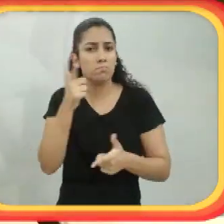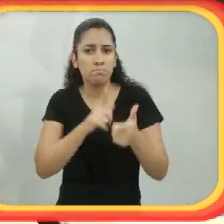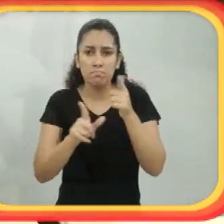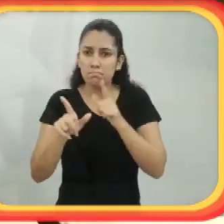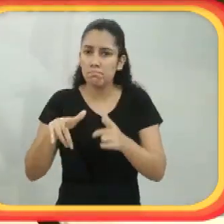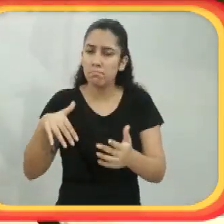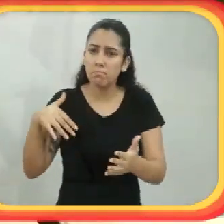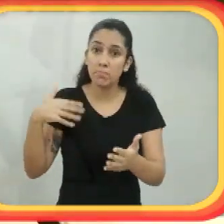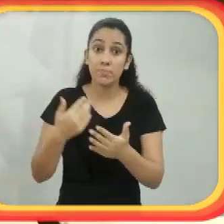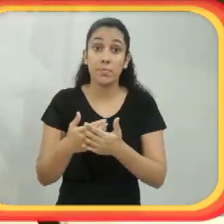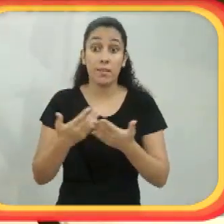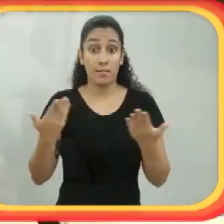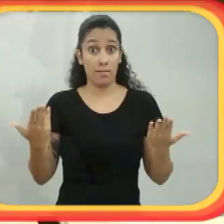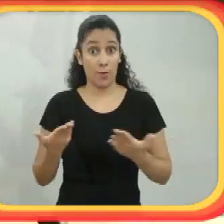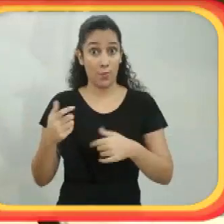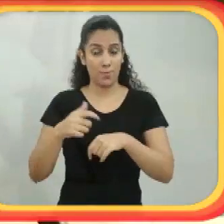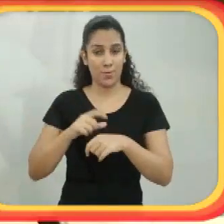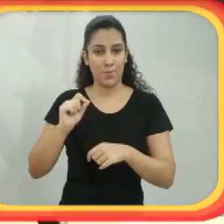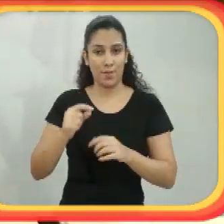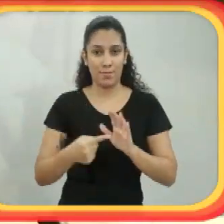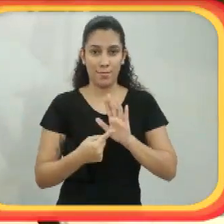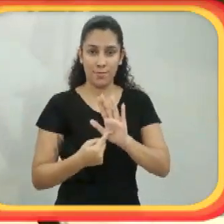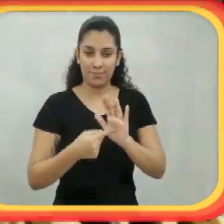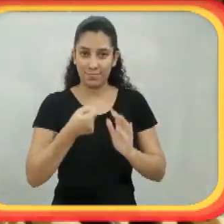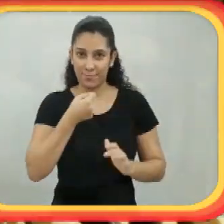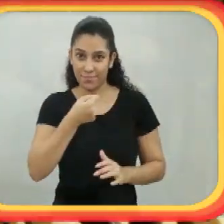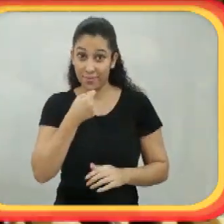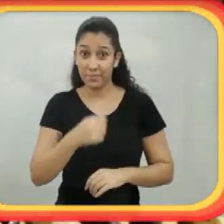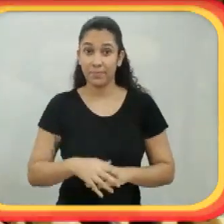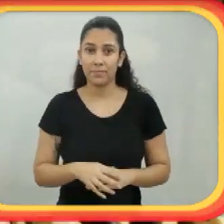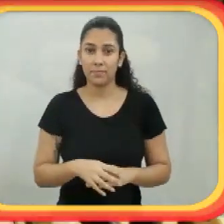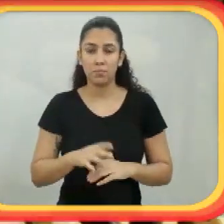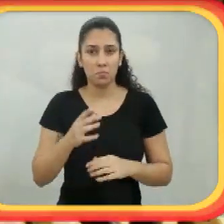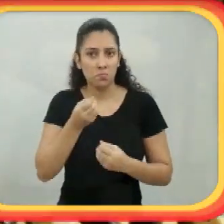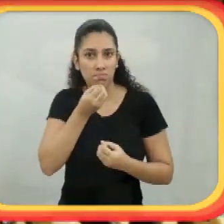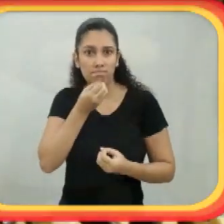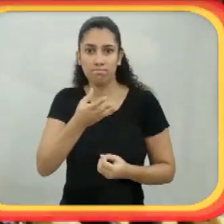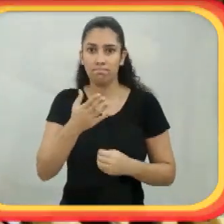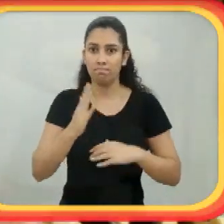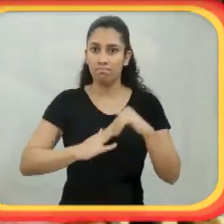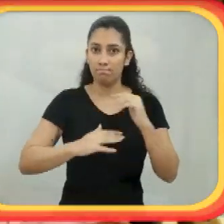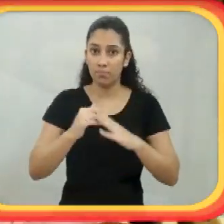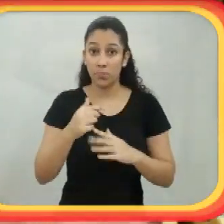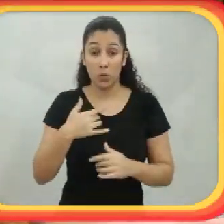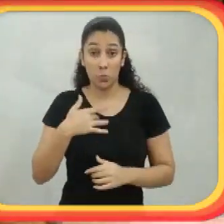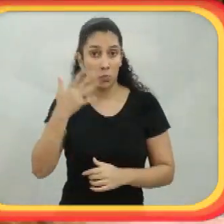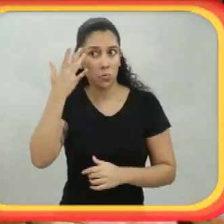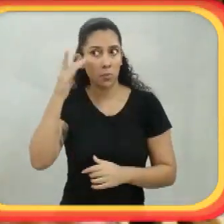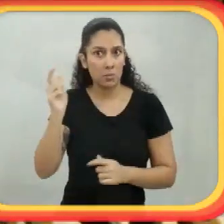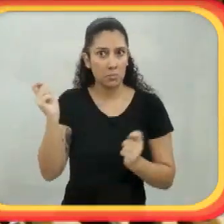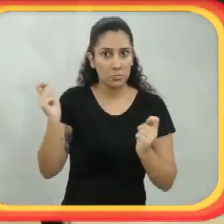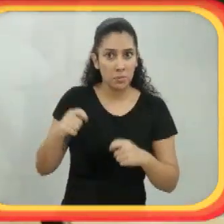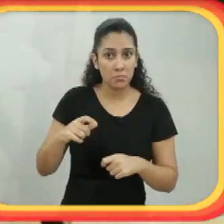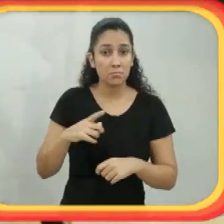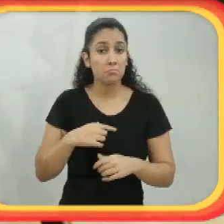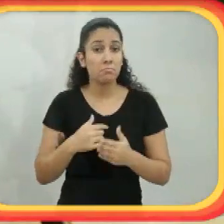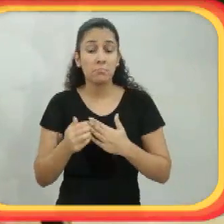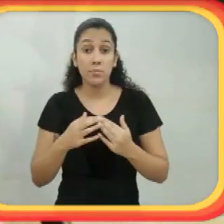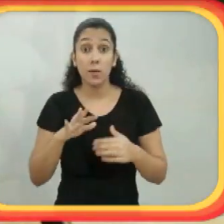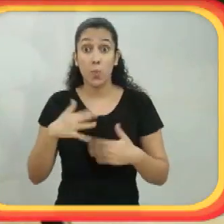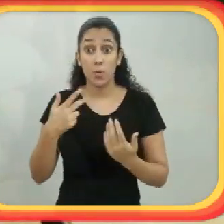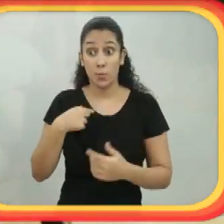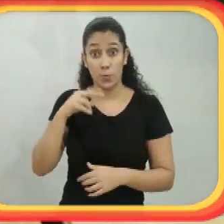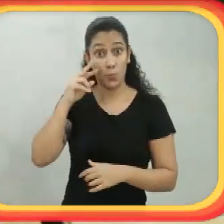Tudo que ela quis fazer, ela está conseguindo fazer. Ela, como apresentadora, se revelou excelente. Era uma